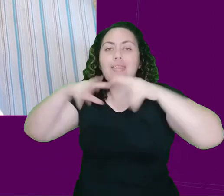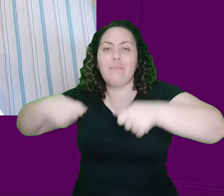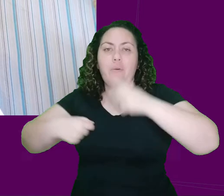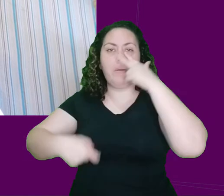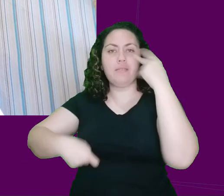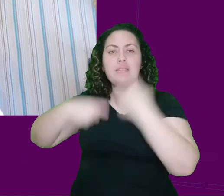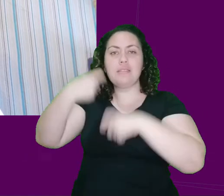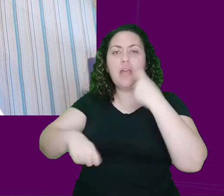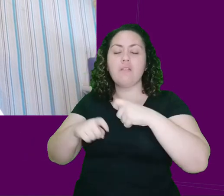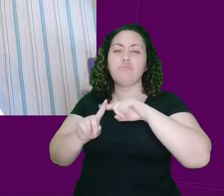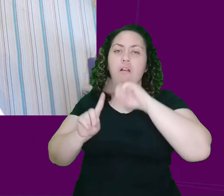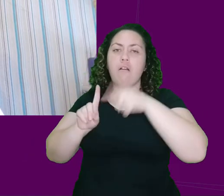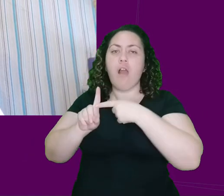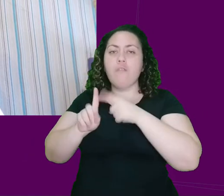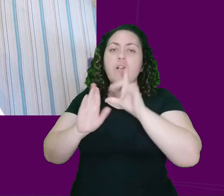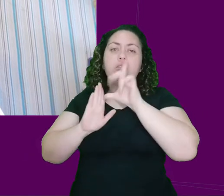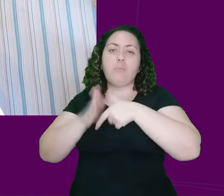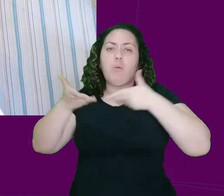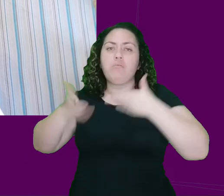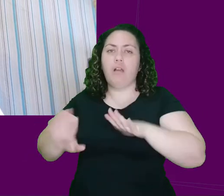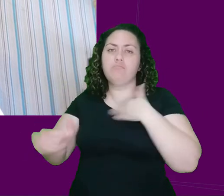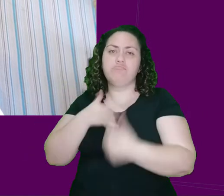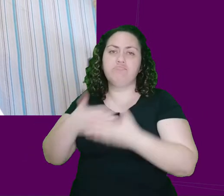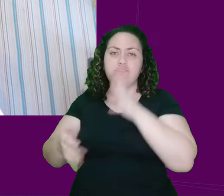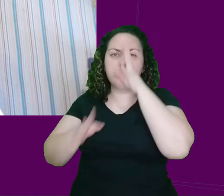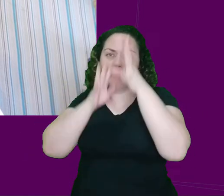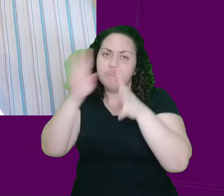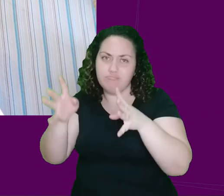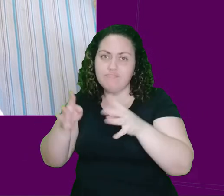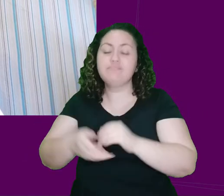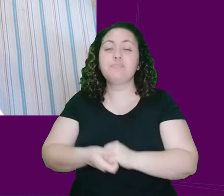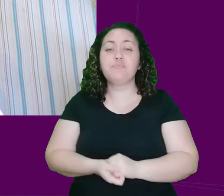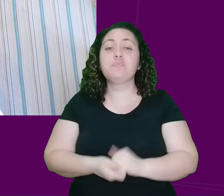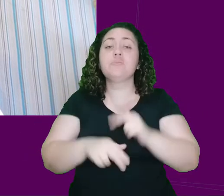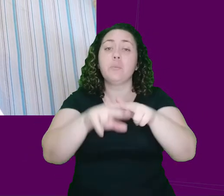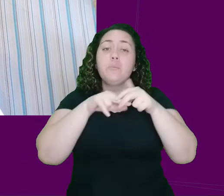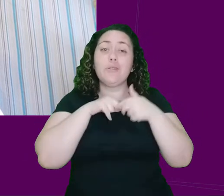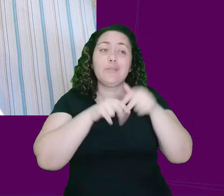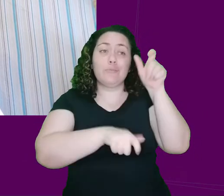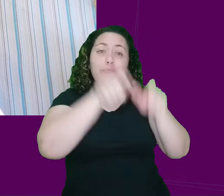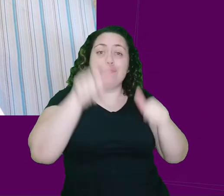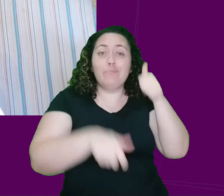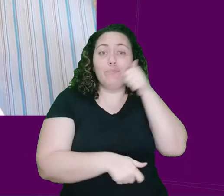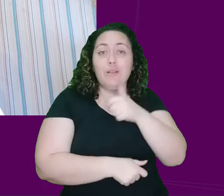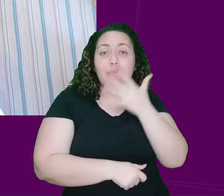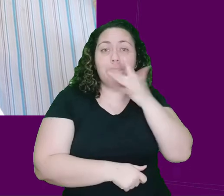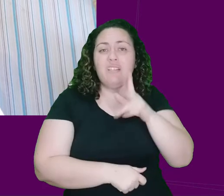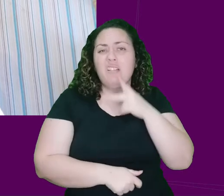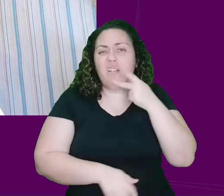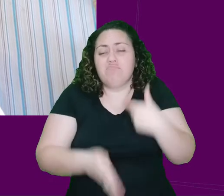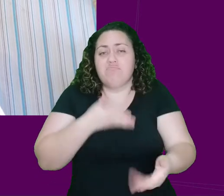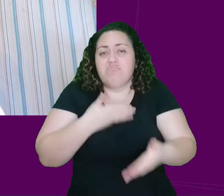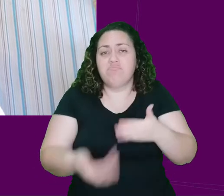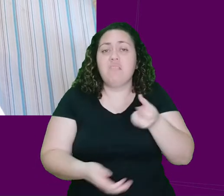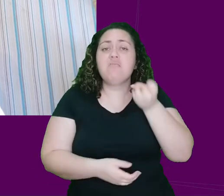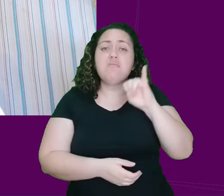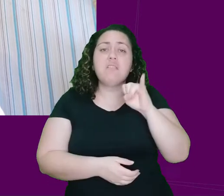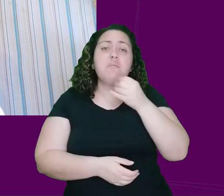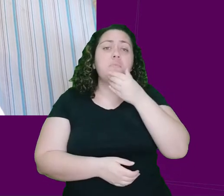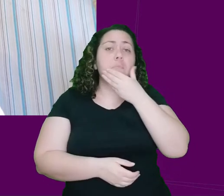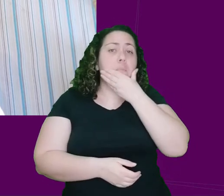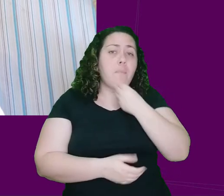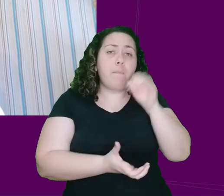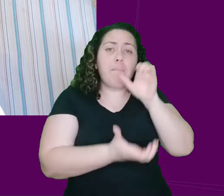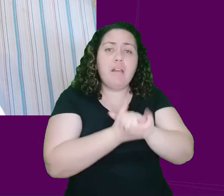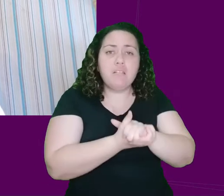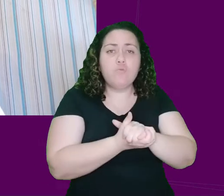animais que transam e dão à luz a seus filhos de qualquer jeito. Então, para as brancas, tanto faz com quantas mulheres negras